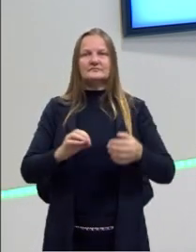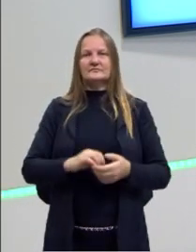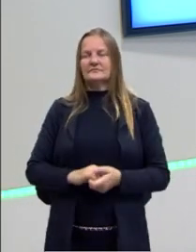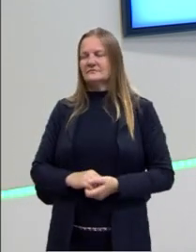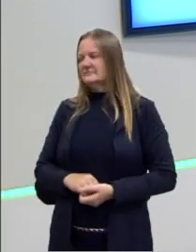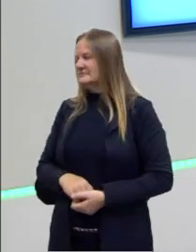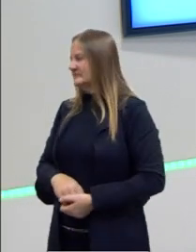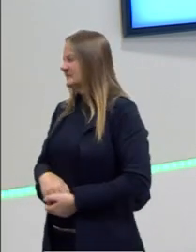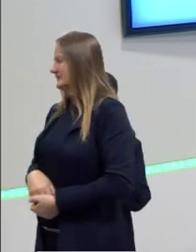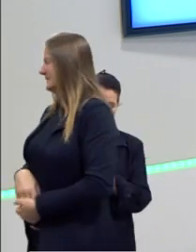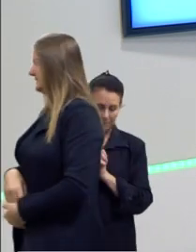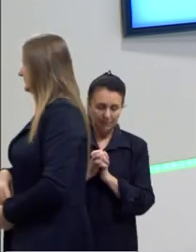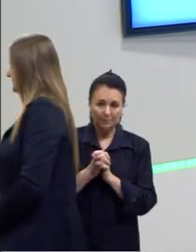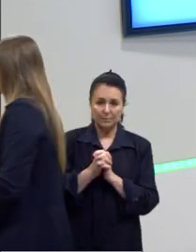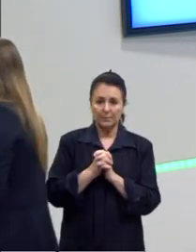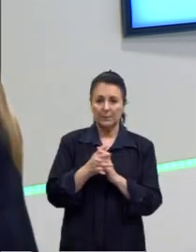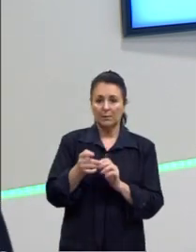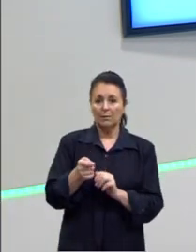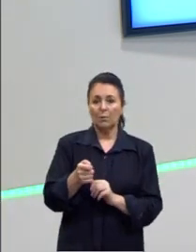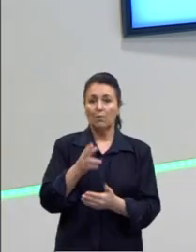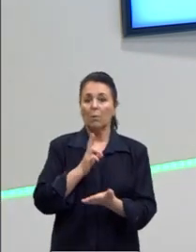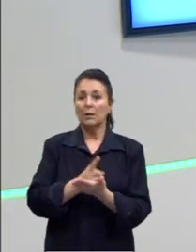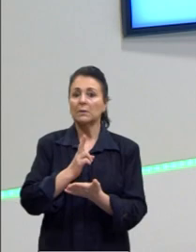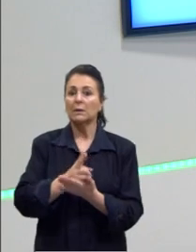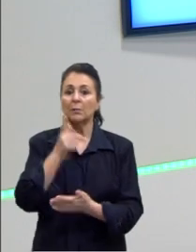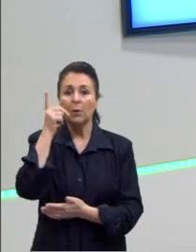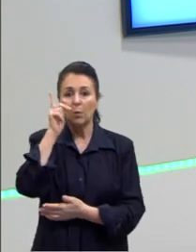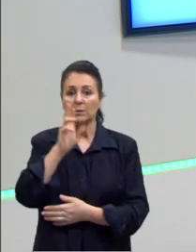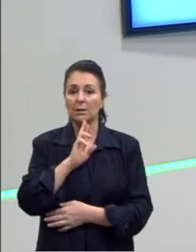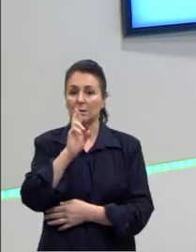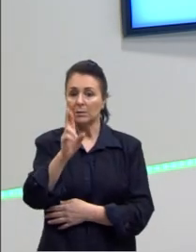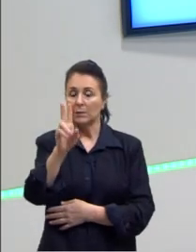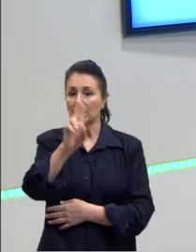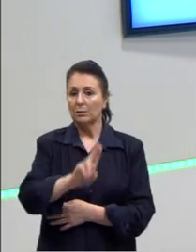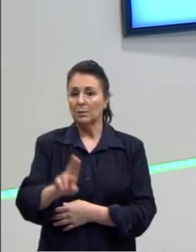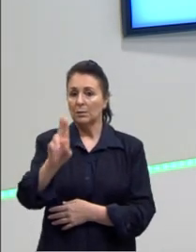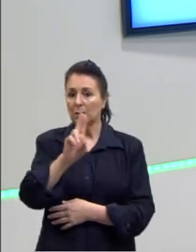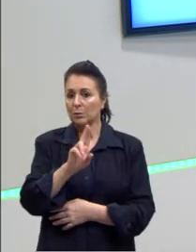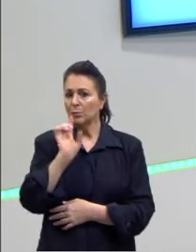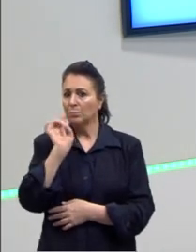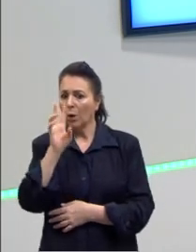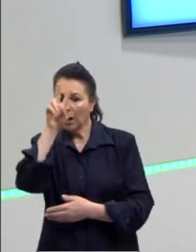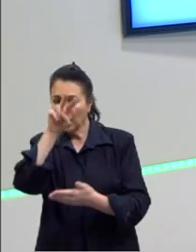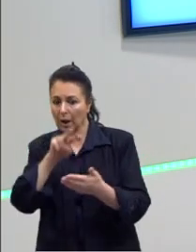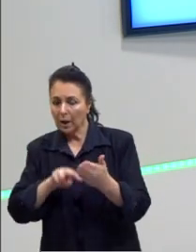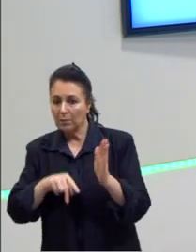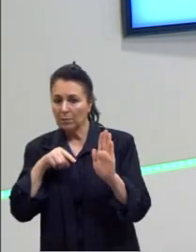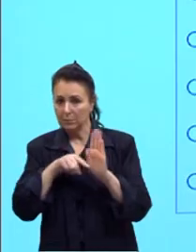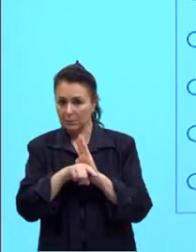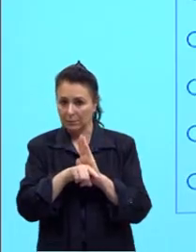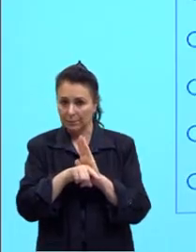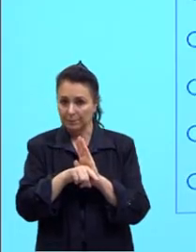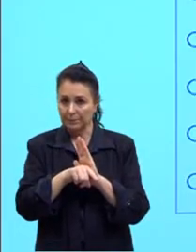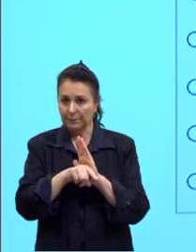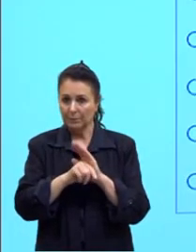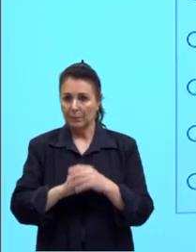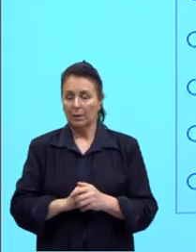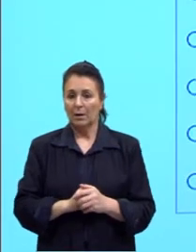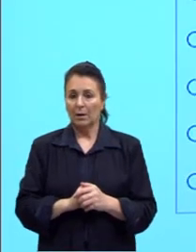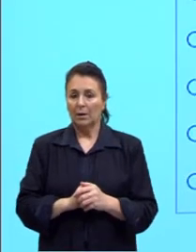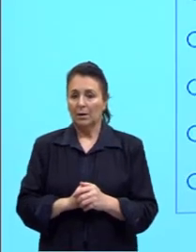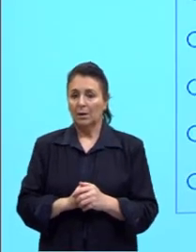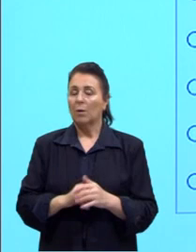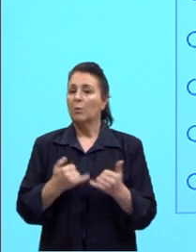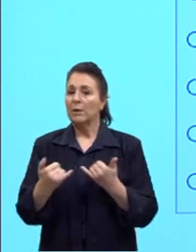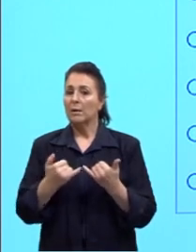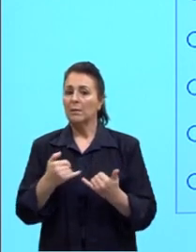Mas, boa parte das vezes, a gente consegue responder apenas com a questão. Ok? Então, olha só. Essa aqui é